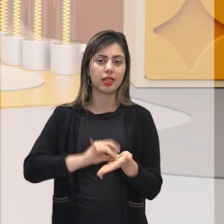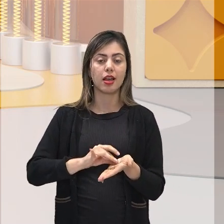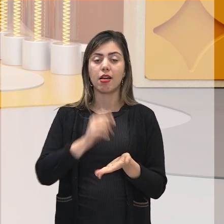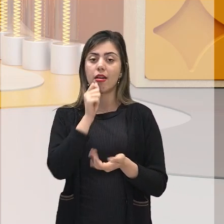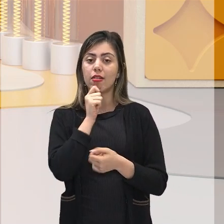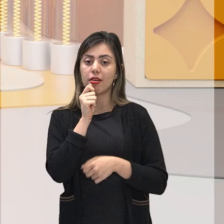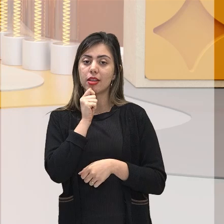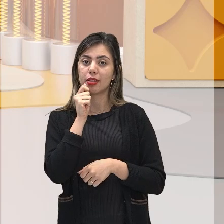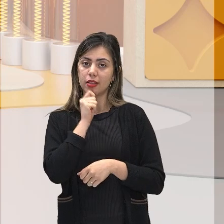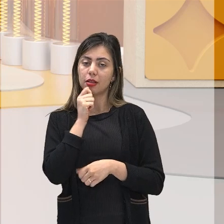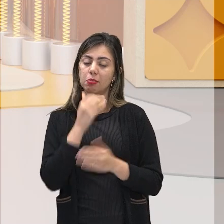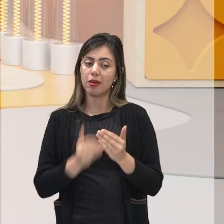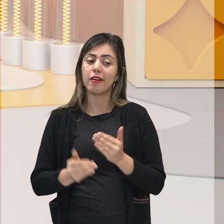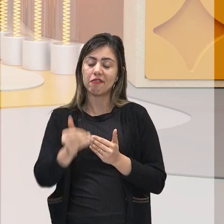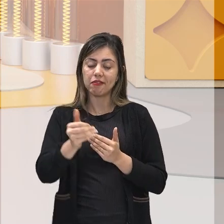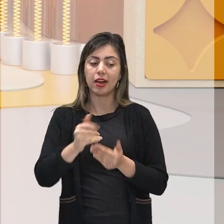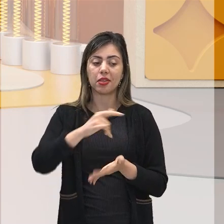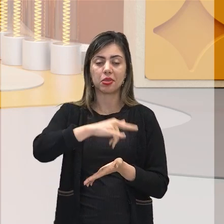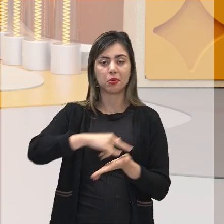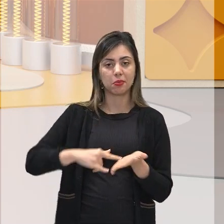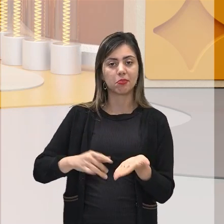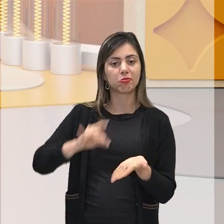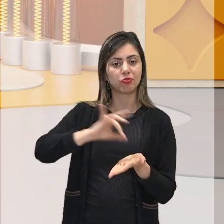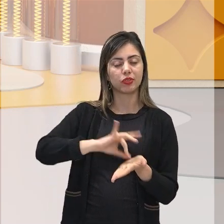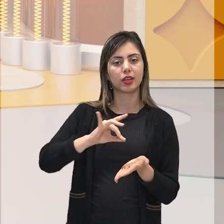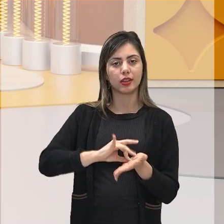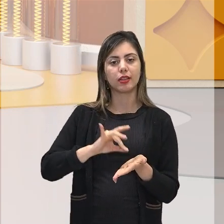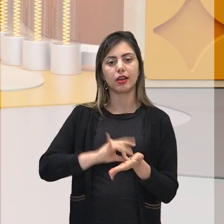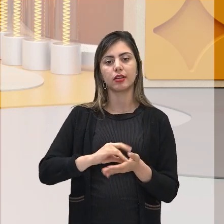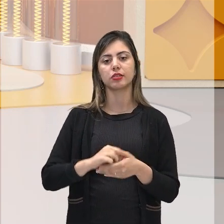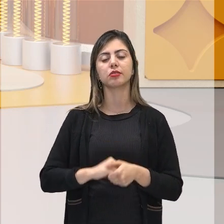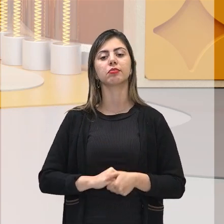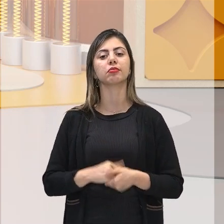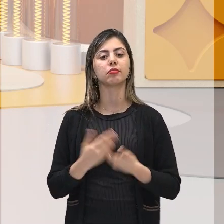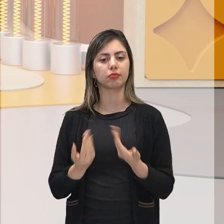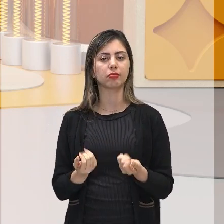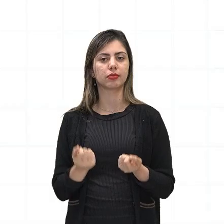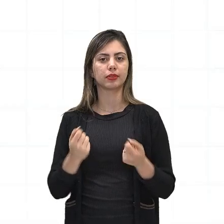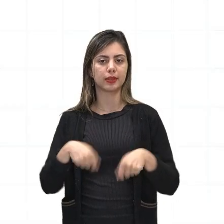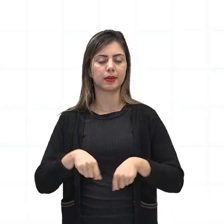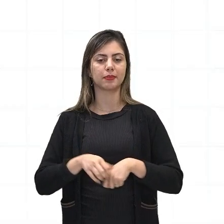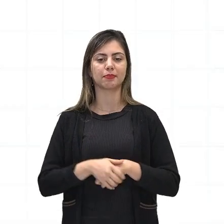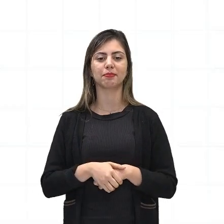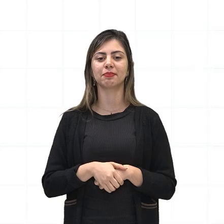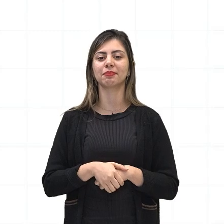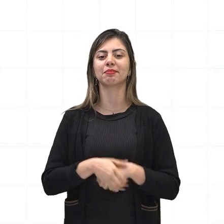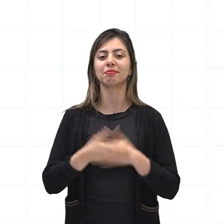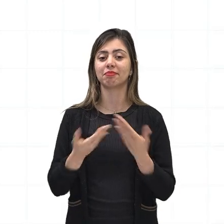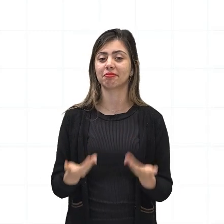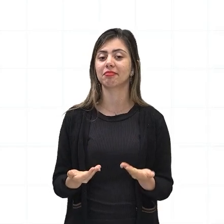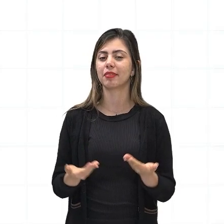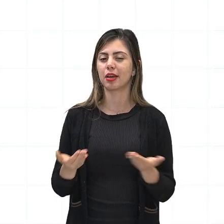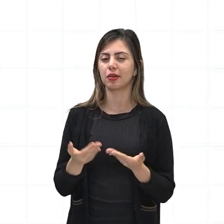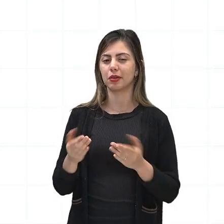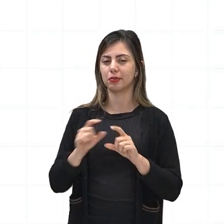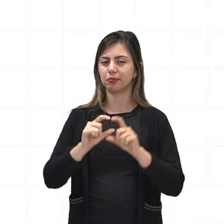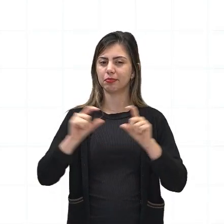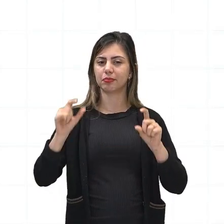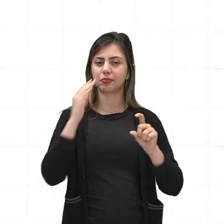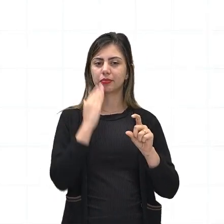estão tramitando seus processos dentro do INCRA pra serem reconhecidas. E olha aqui na nossa legenda.